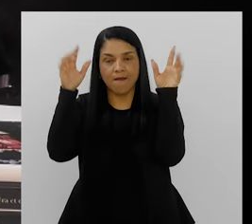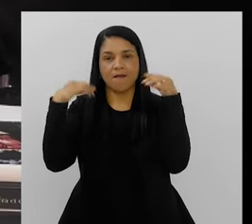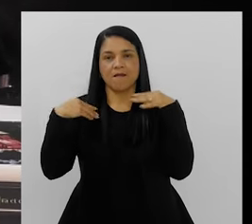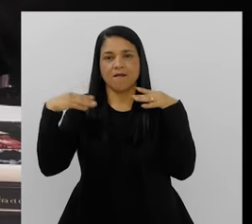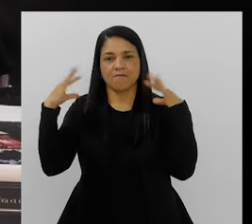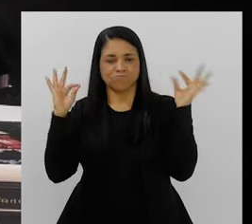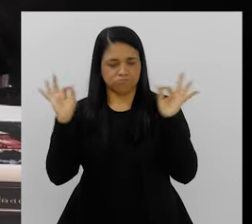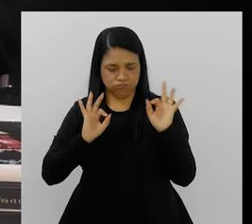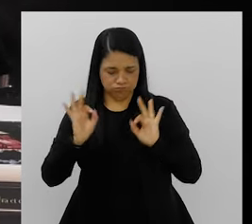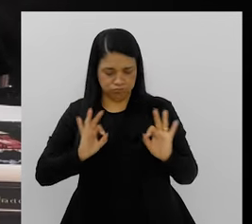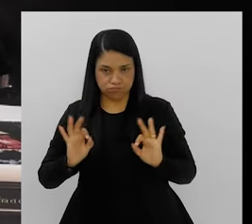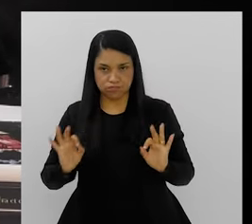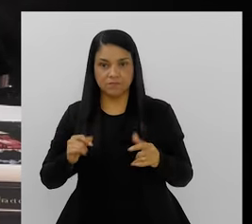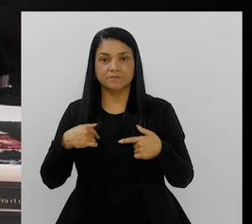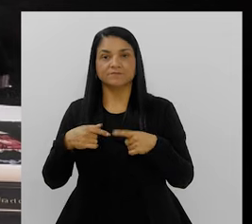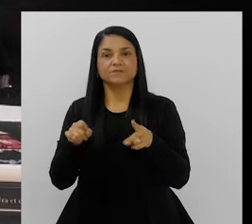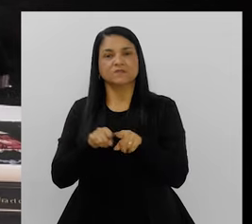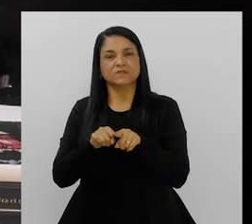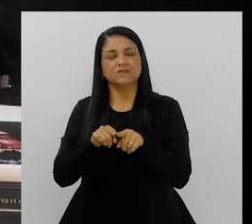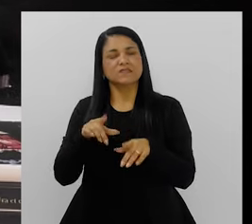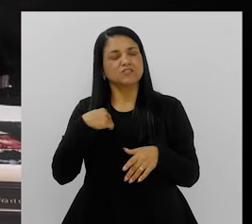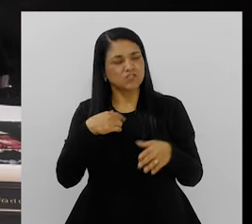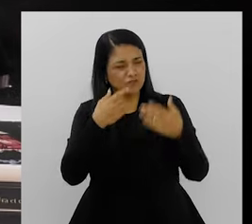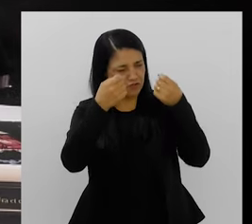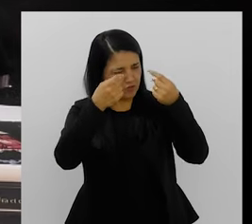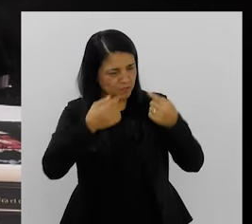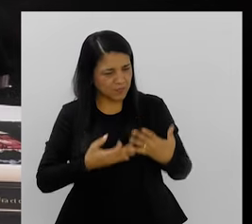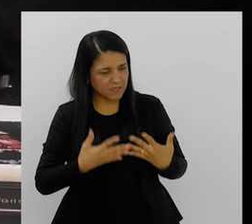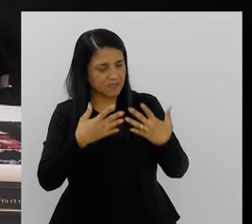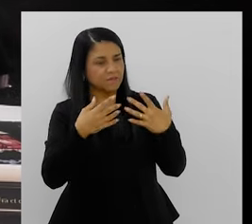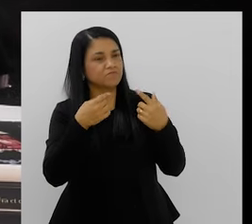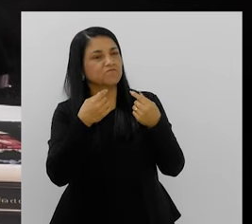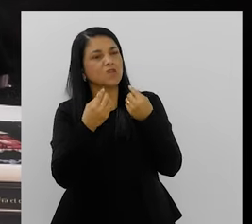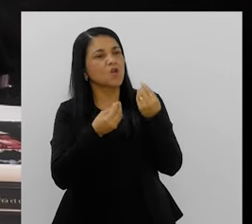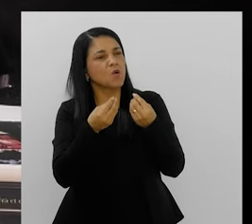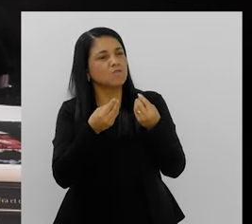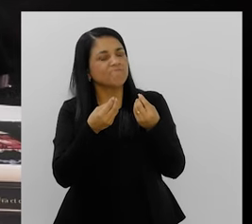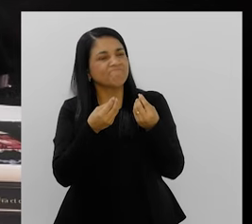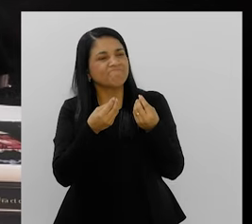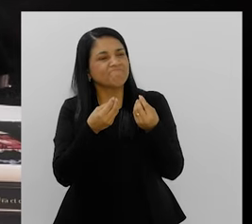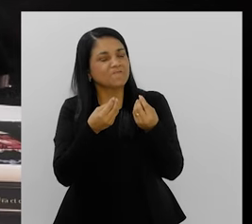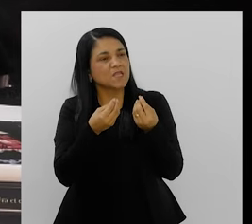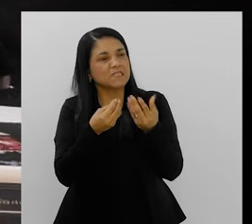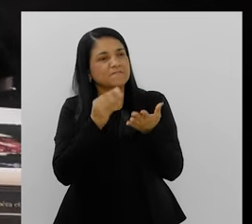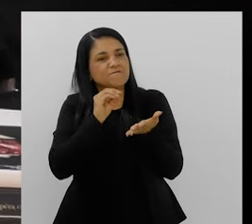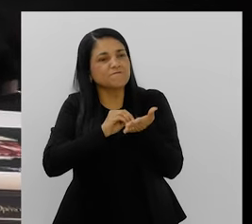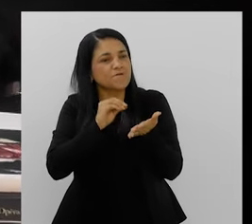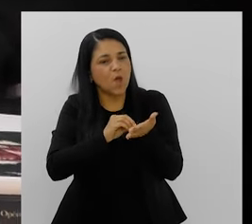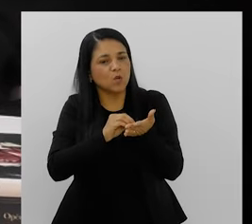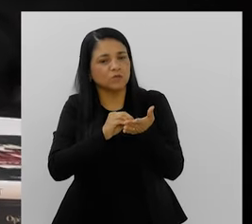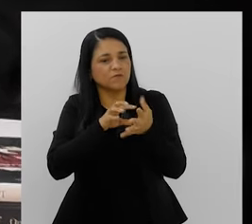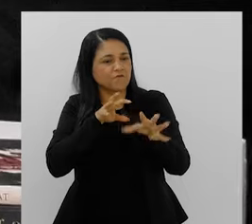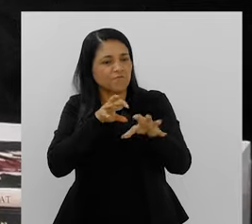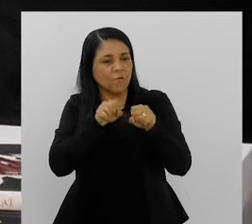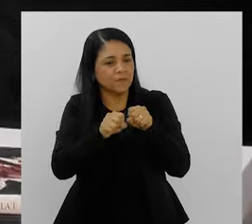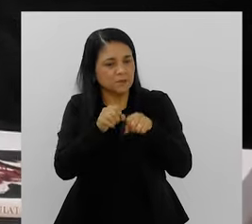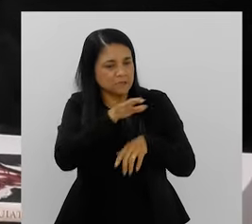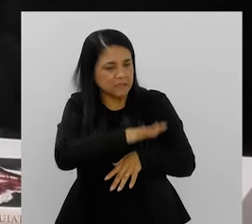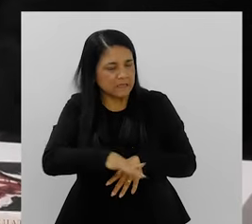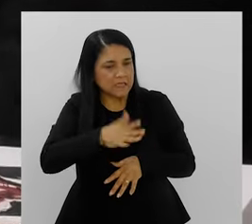Existe um vazio nessa formação da criança na parte de